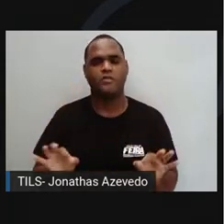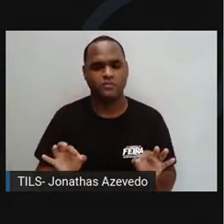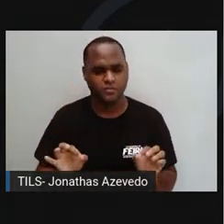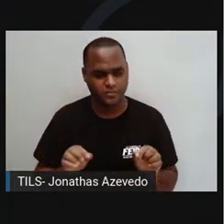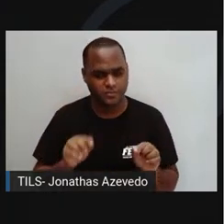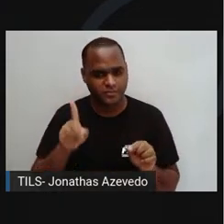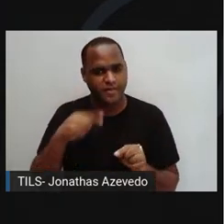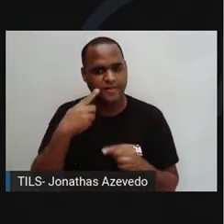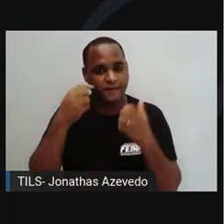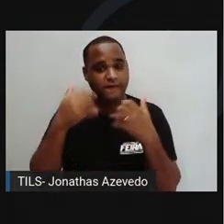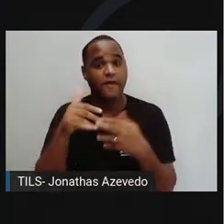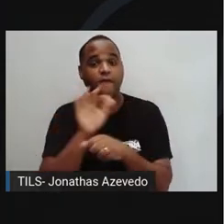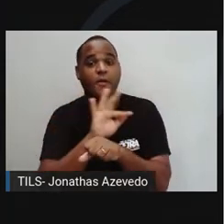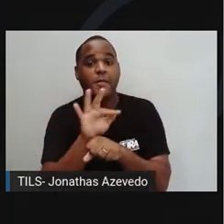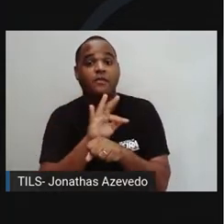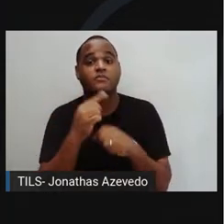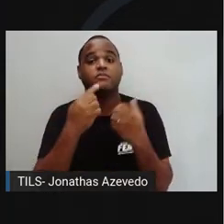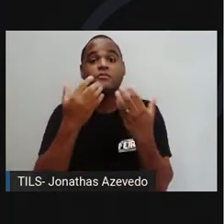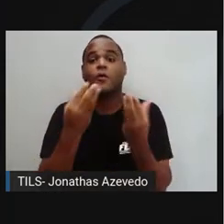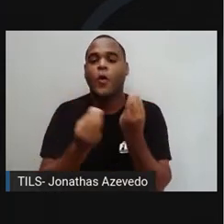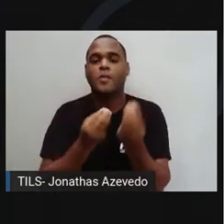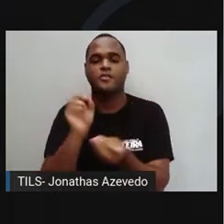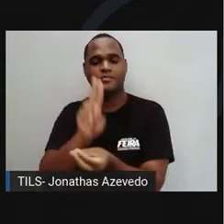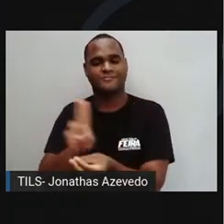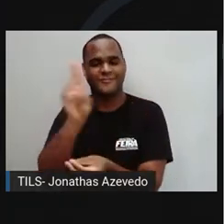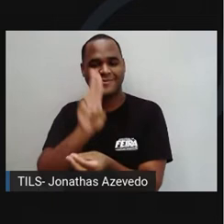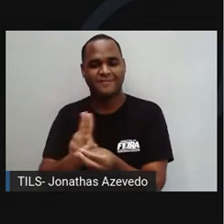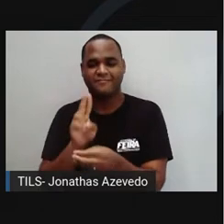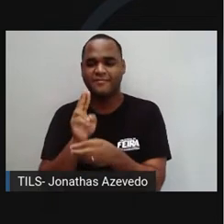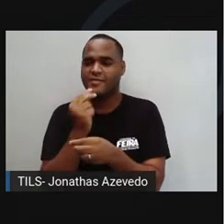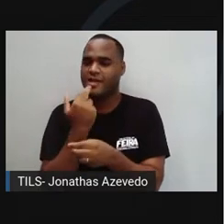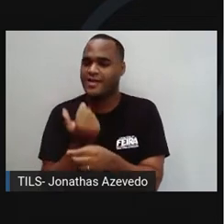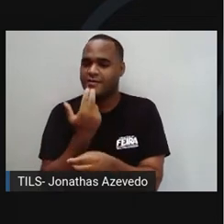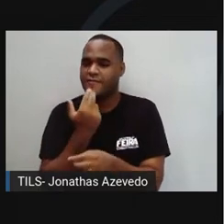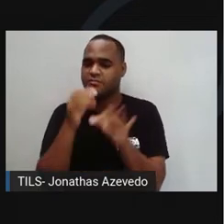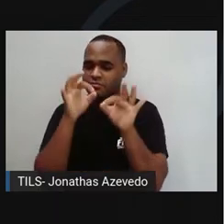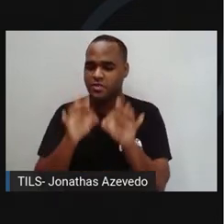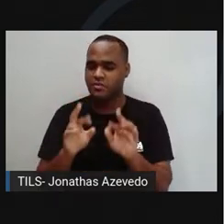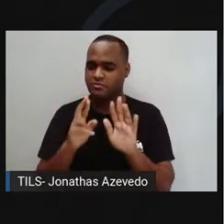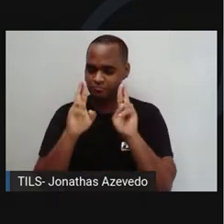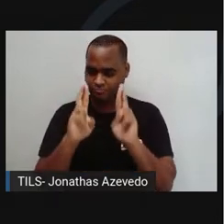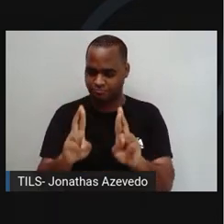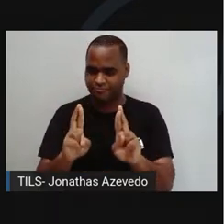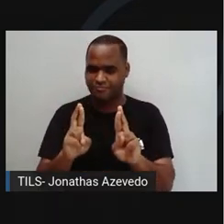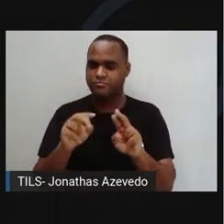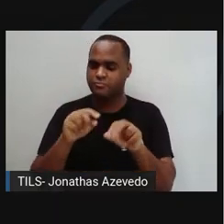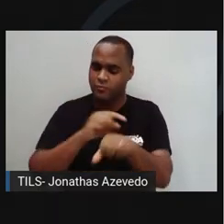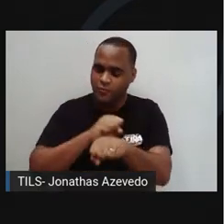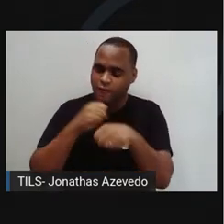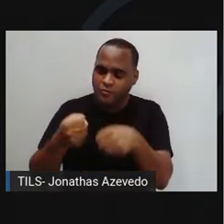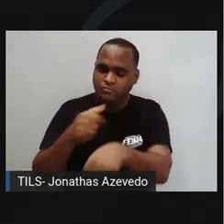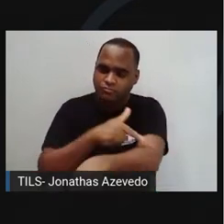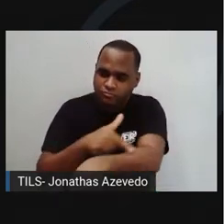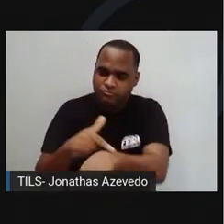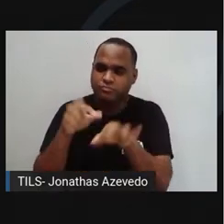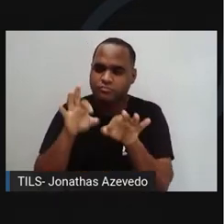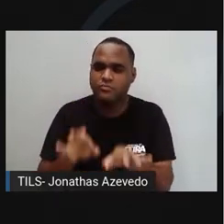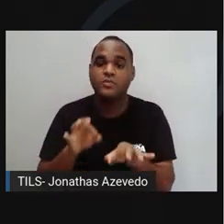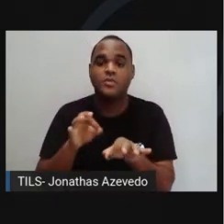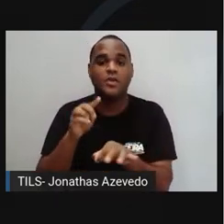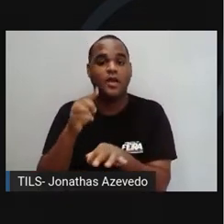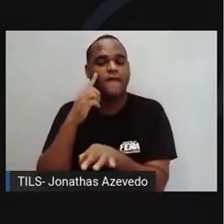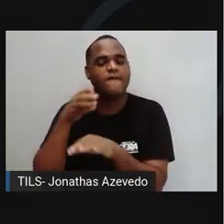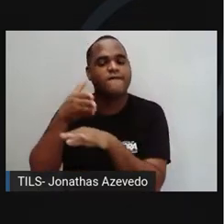formalmente é usar a língua de uma forma correta, respeitosa e educada. A Isa não vai entrar no